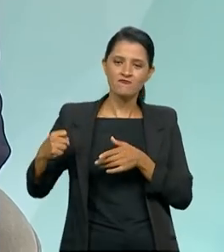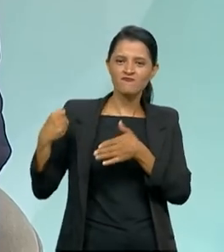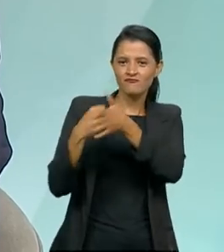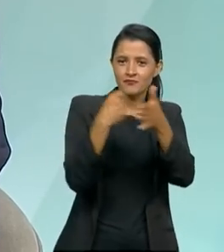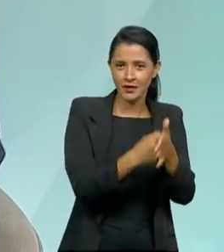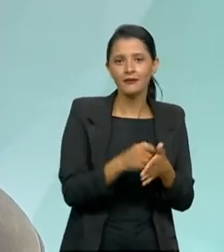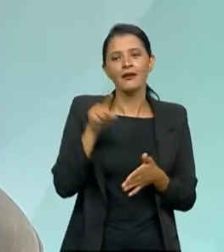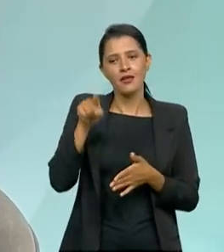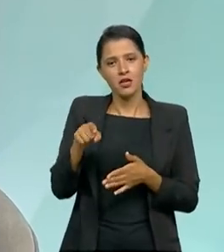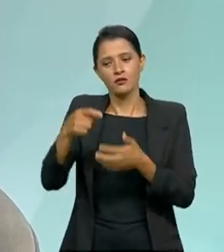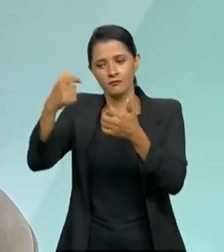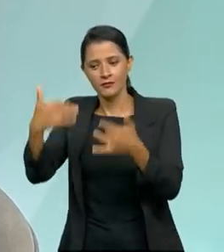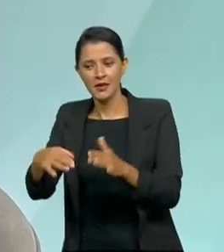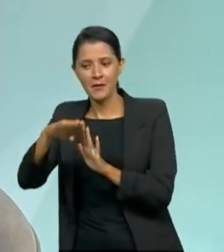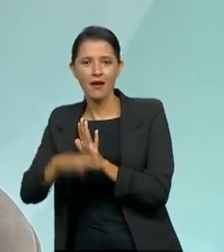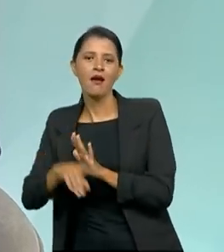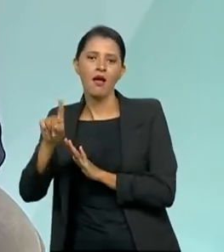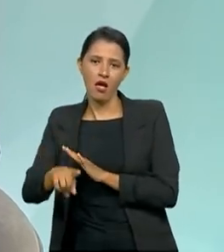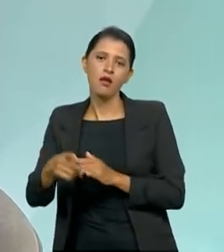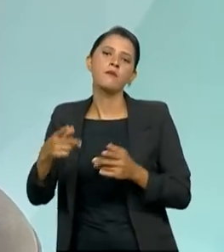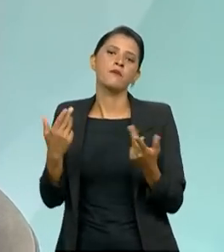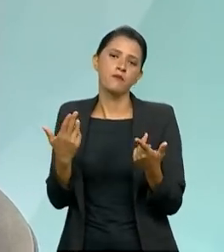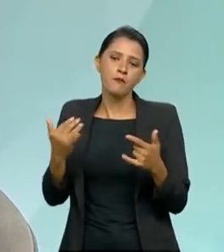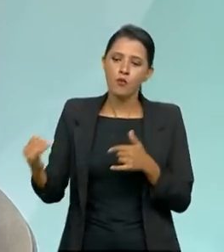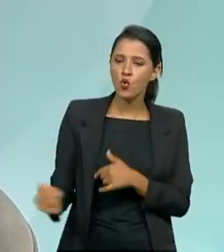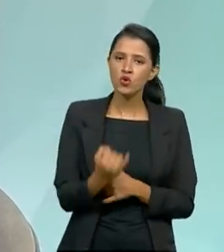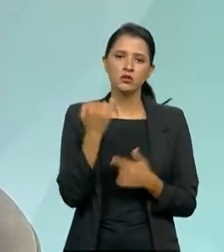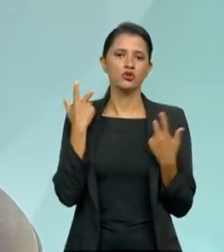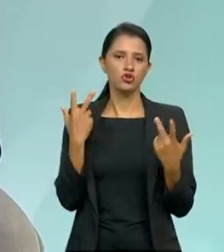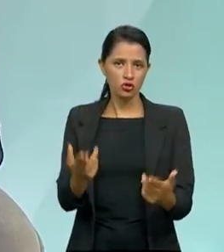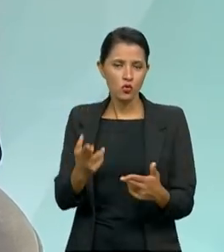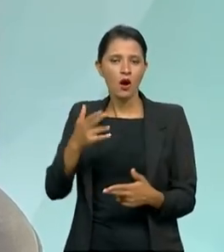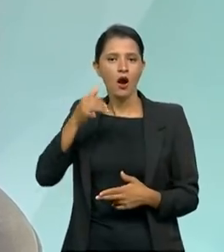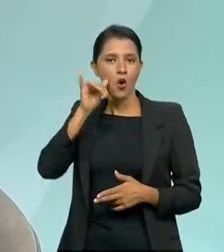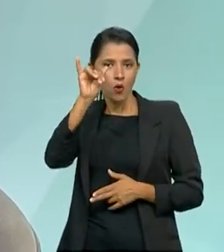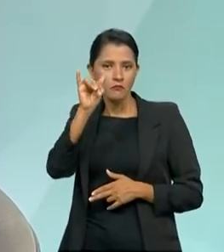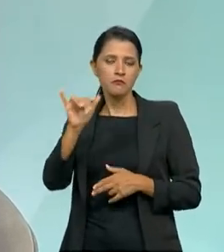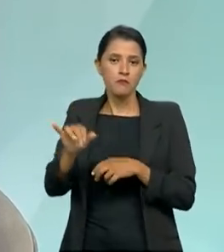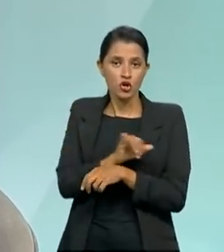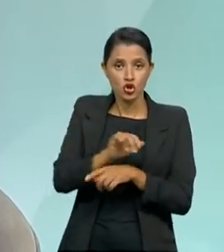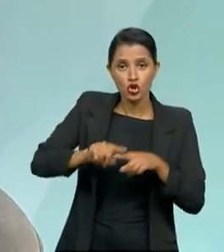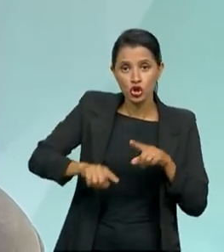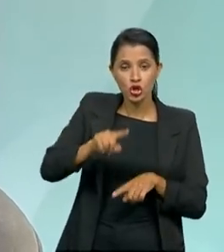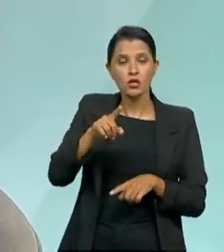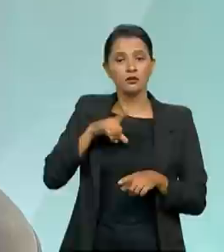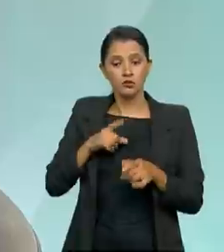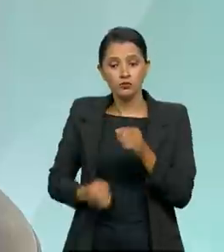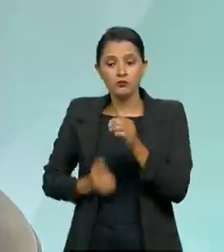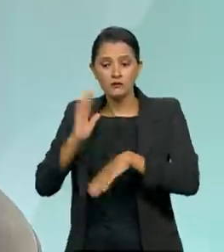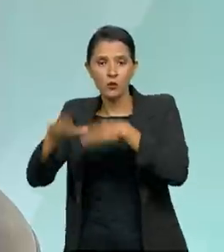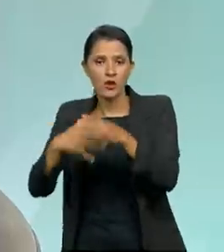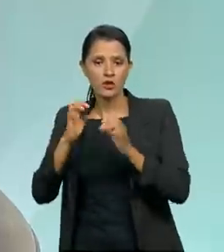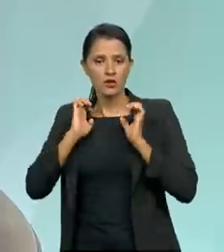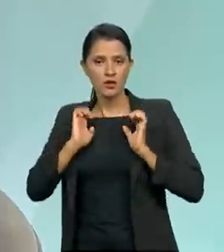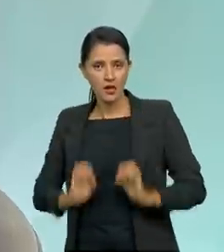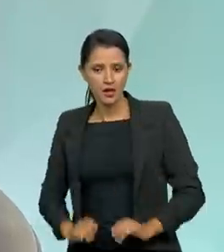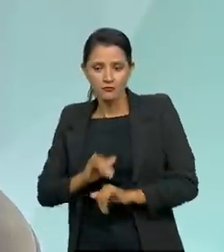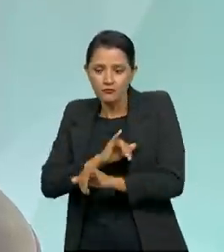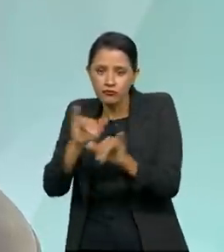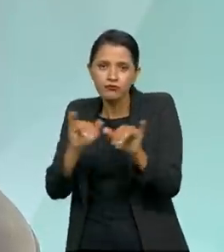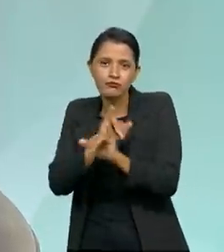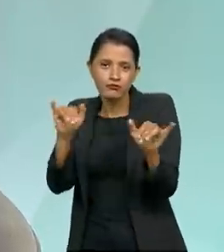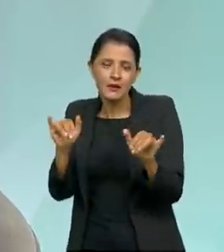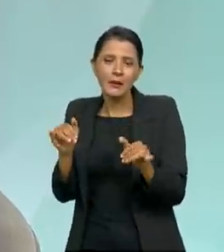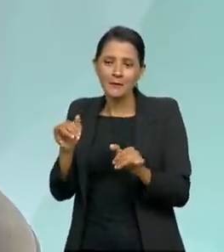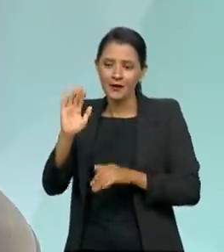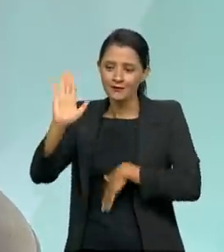é tão importante como as medidas preventivas, como o desenvolvimento da ética, como essa disseminação da